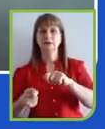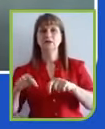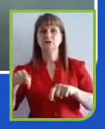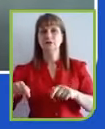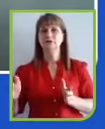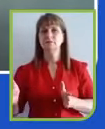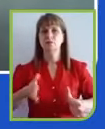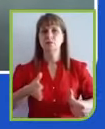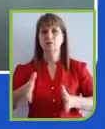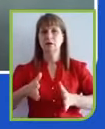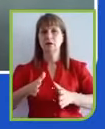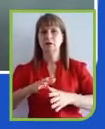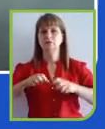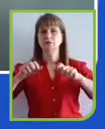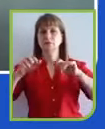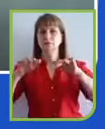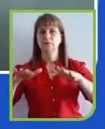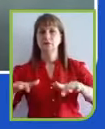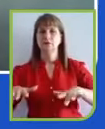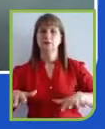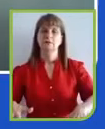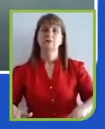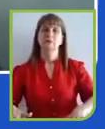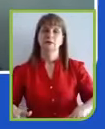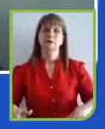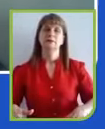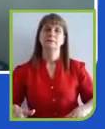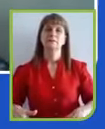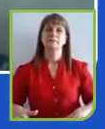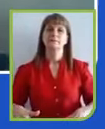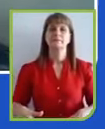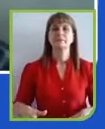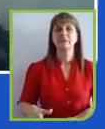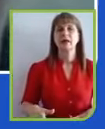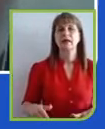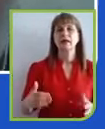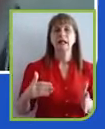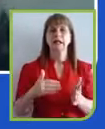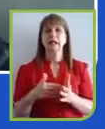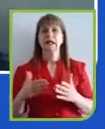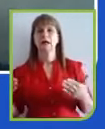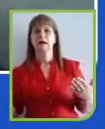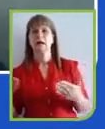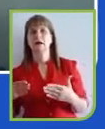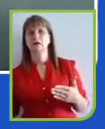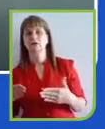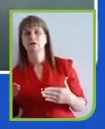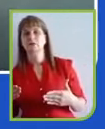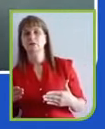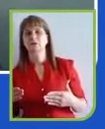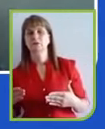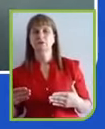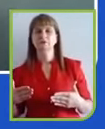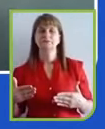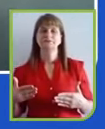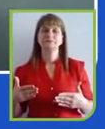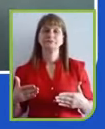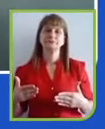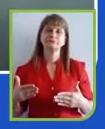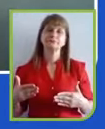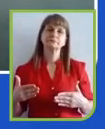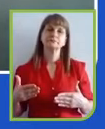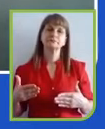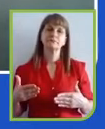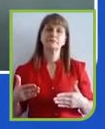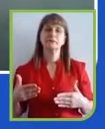companhias. A pergunta traz embutida uma ideia de que até agora não foi tão efetivo e que no pós-pandemia poderia ganhar